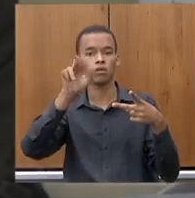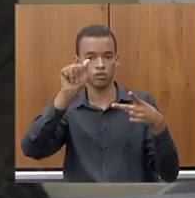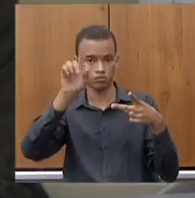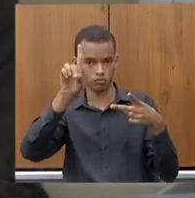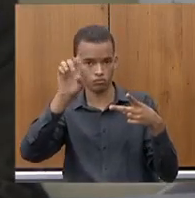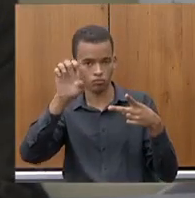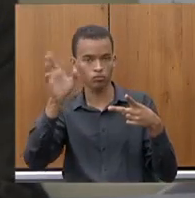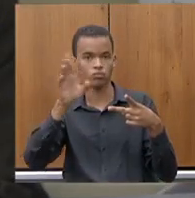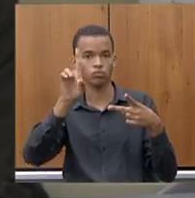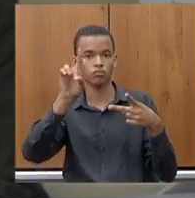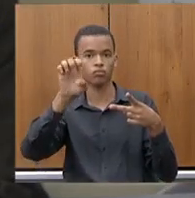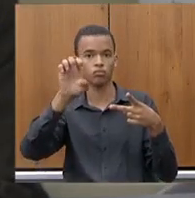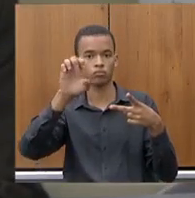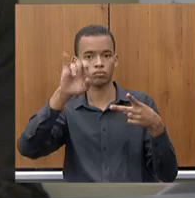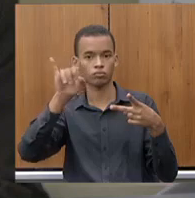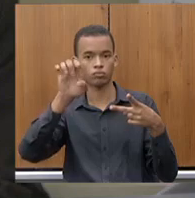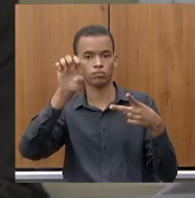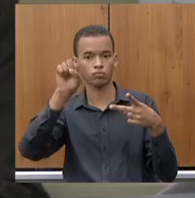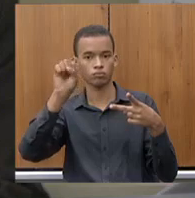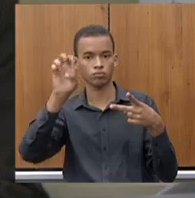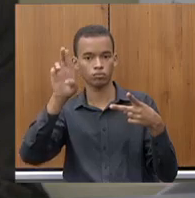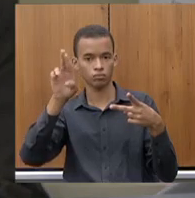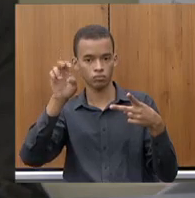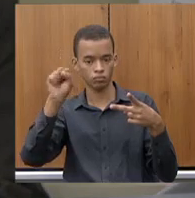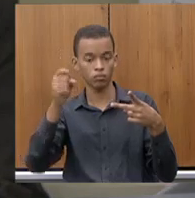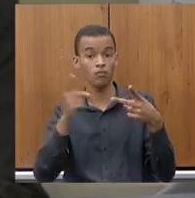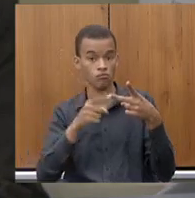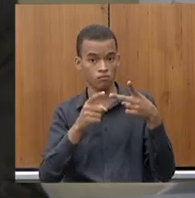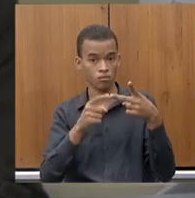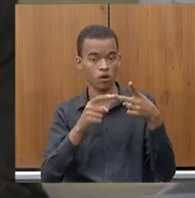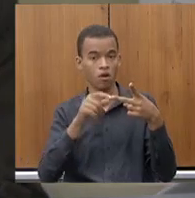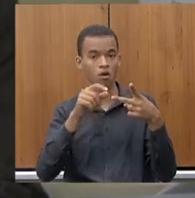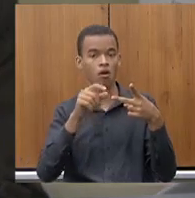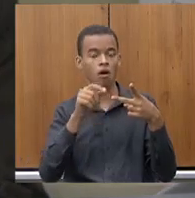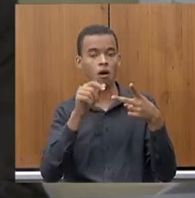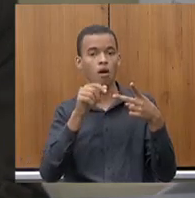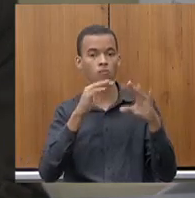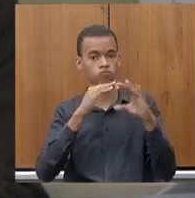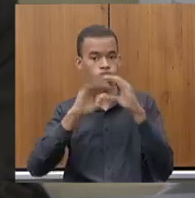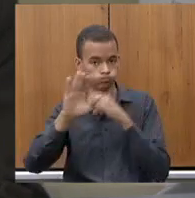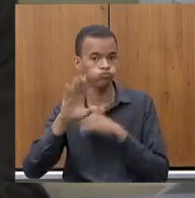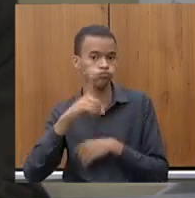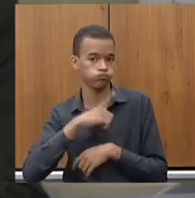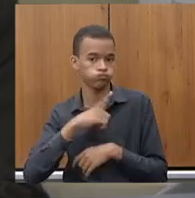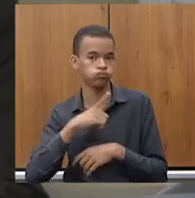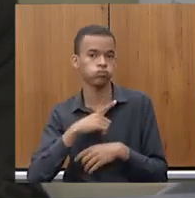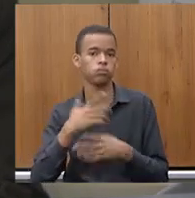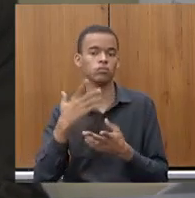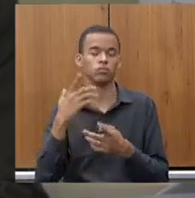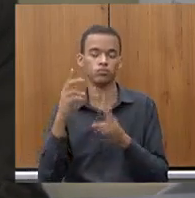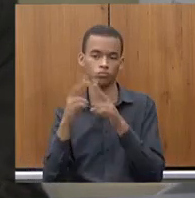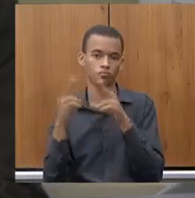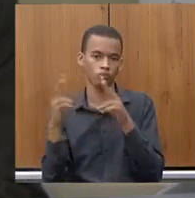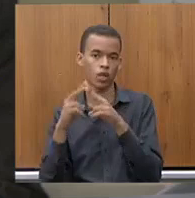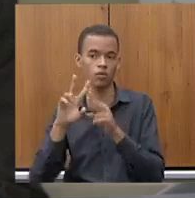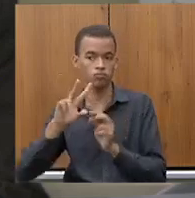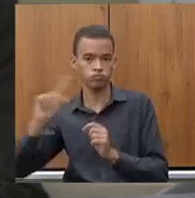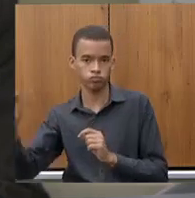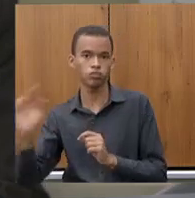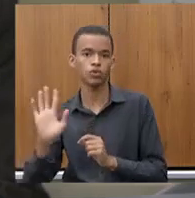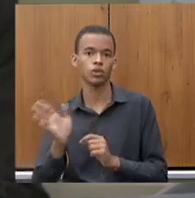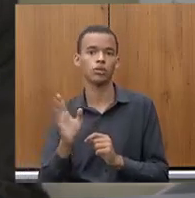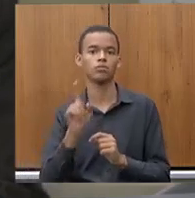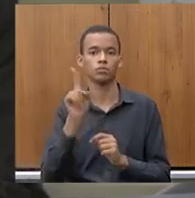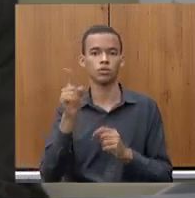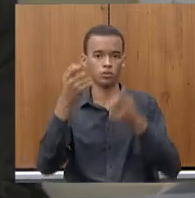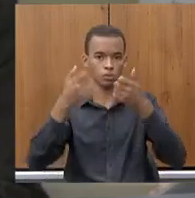encaminhou um requerimento. Eu vou fazer a leitura dele, deputada, se a senhora não está acompanhando, mas a senhora vai saber. Mas, infelizmente, nós não